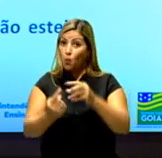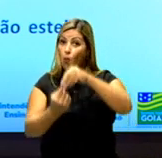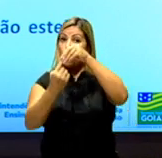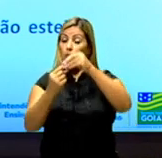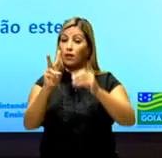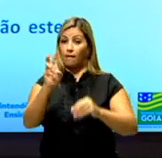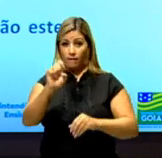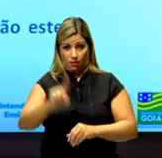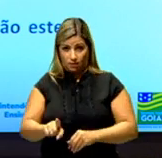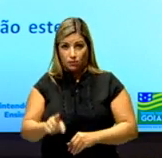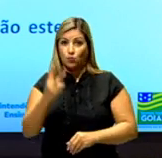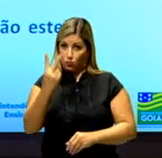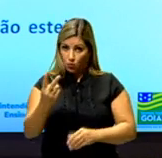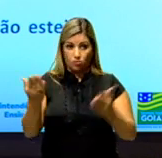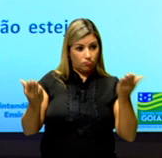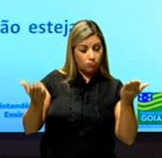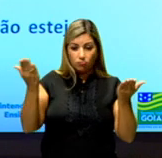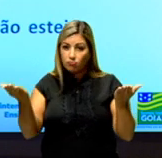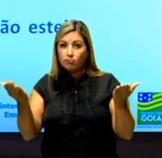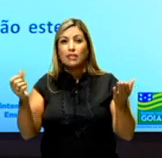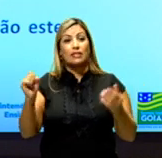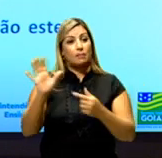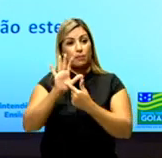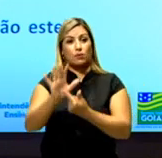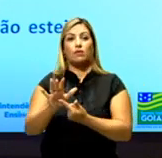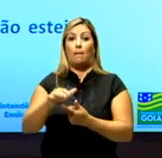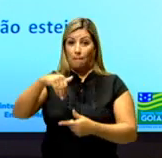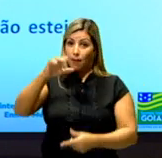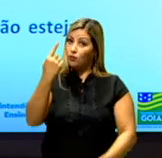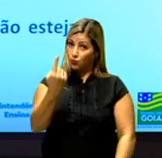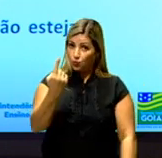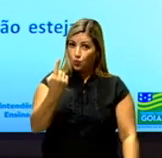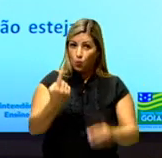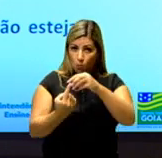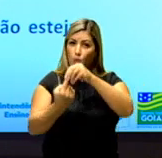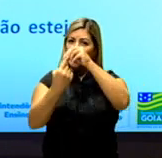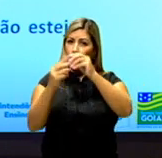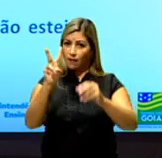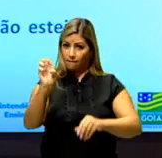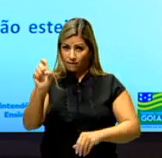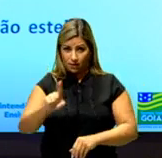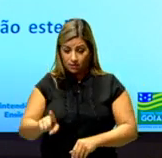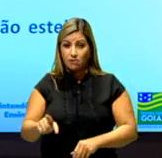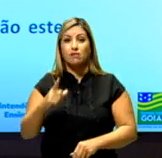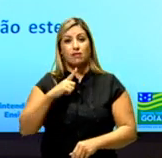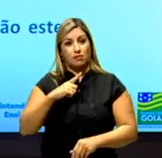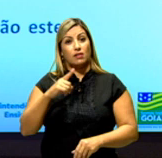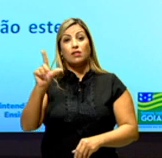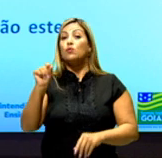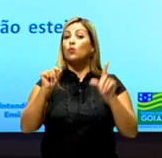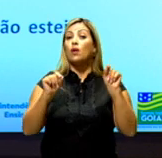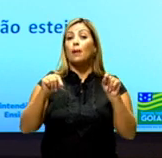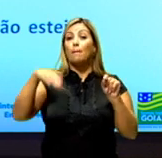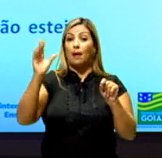nos dois membros. Depois, se aparecer mais de um elemento escrito uma única vez, nesses dois membros, escolher